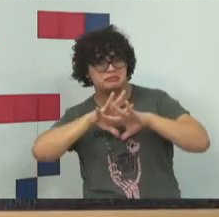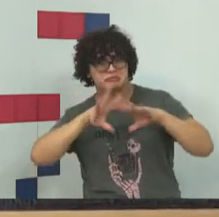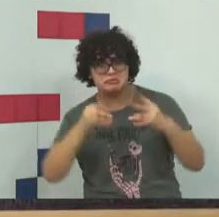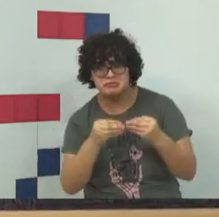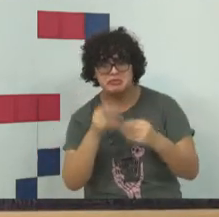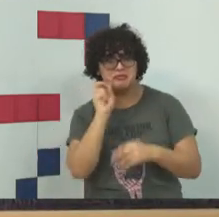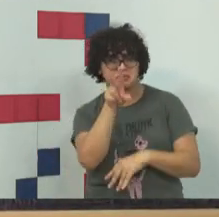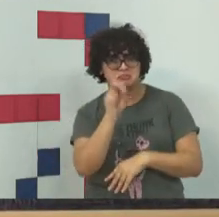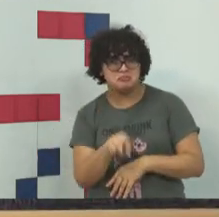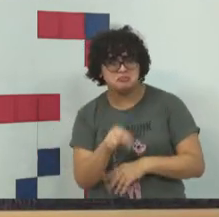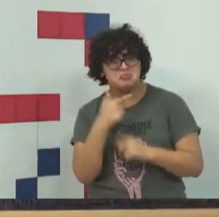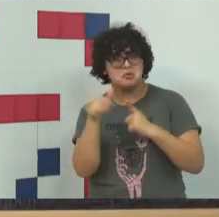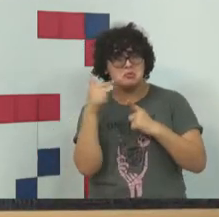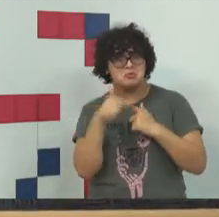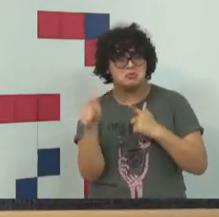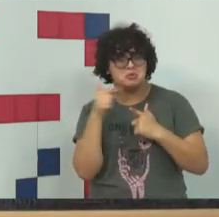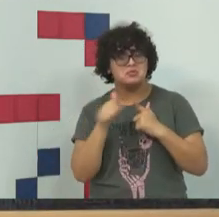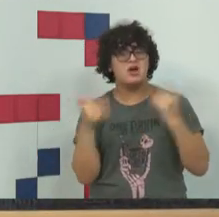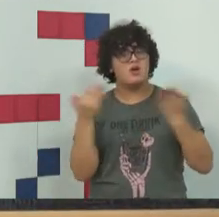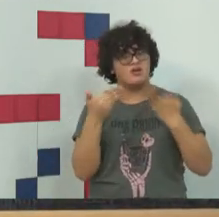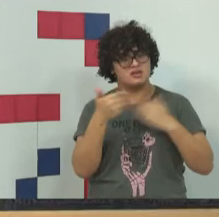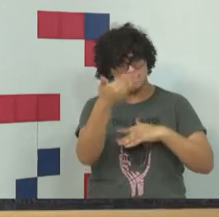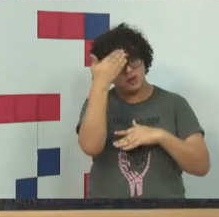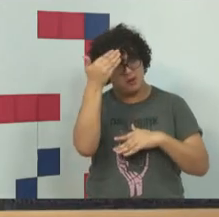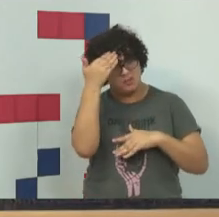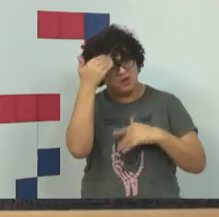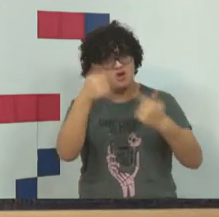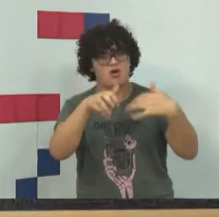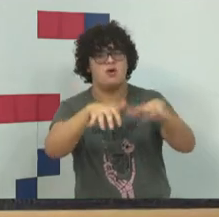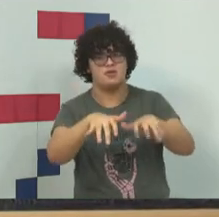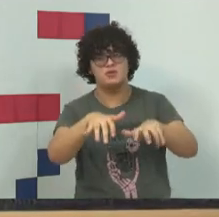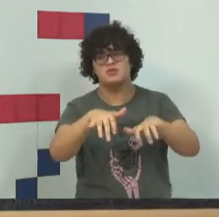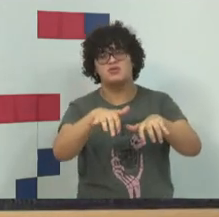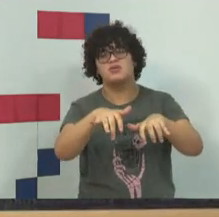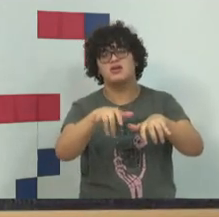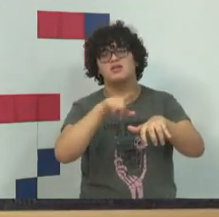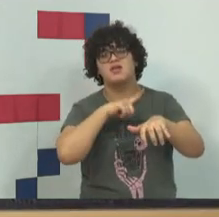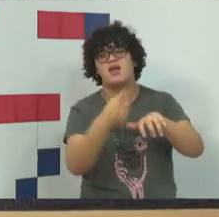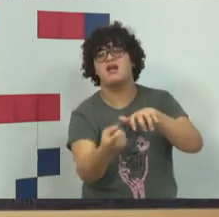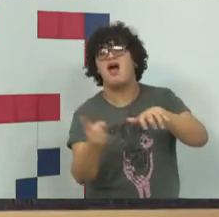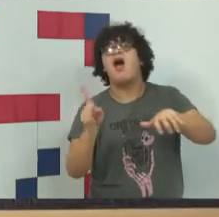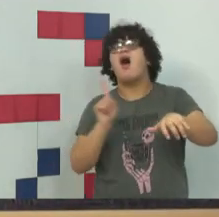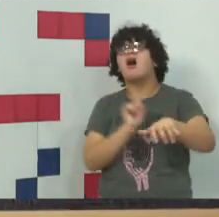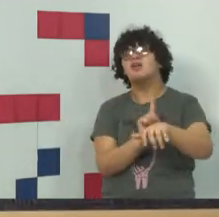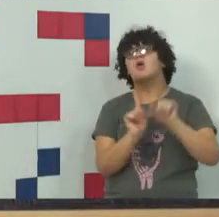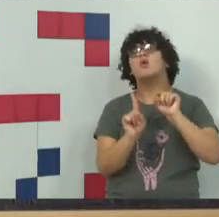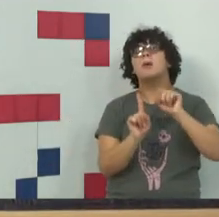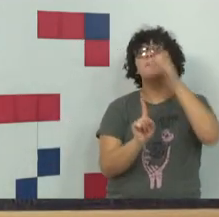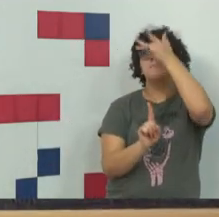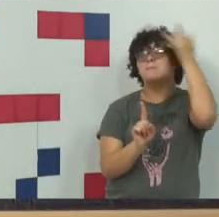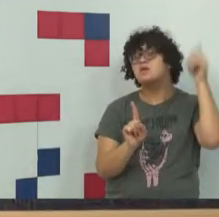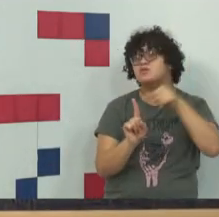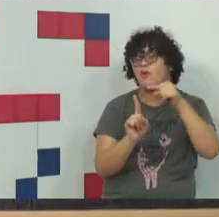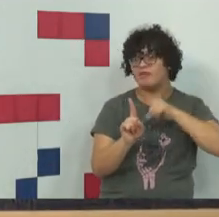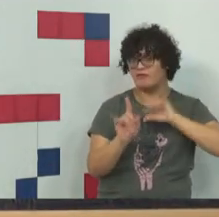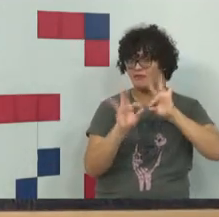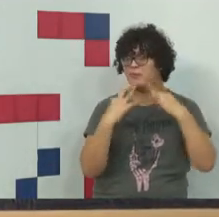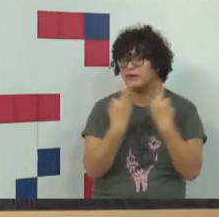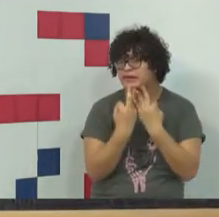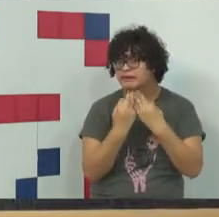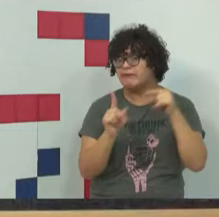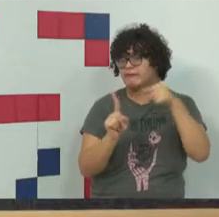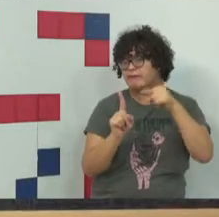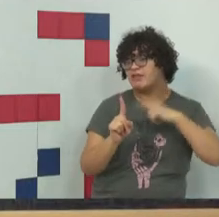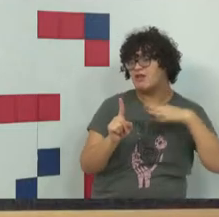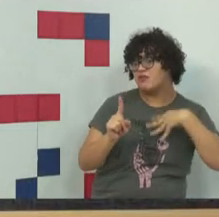por trás desse computador, da tela, do celular, existem pessoas. Pessoas que têm família, que têm